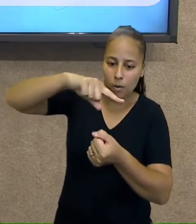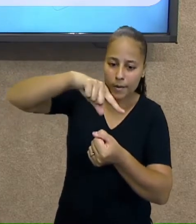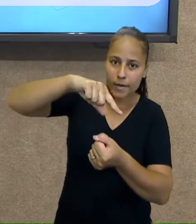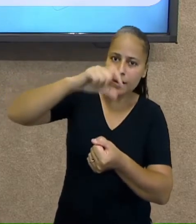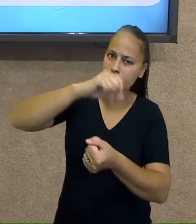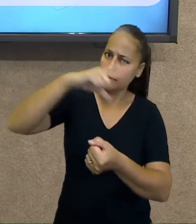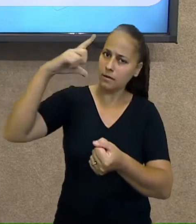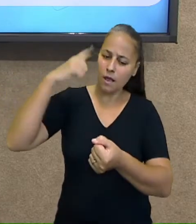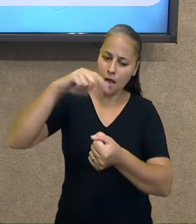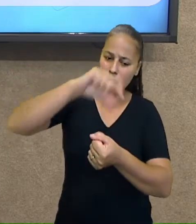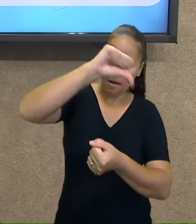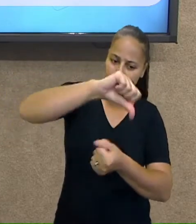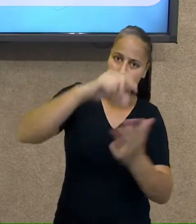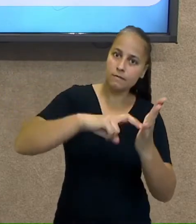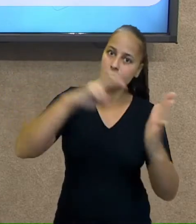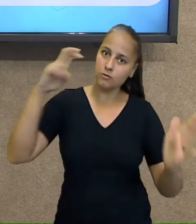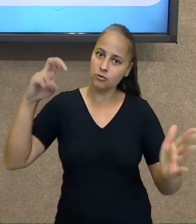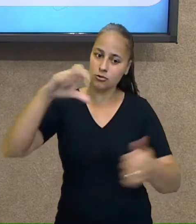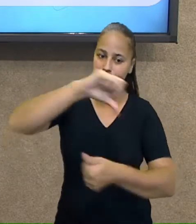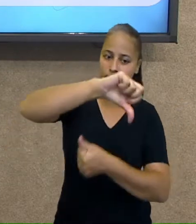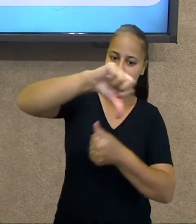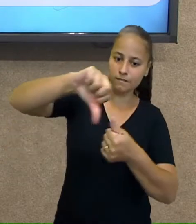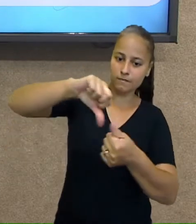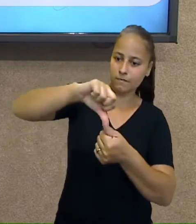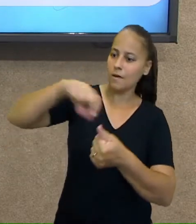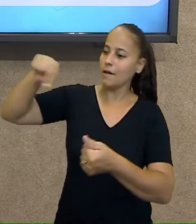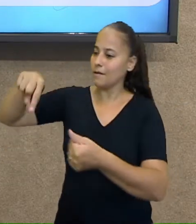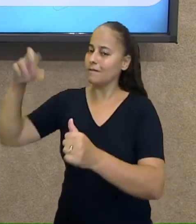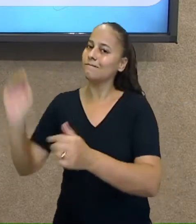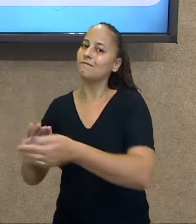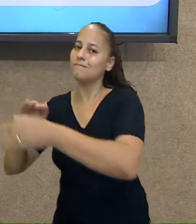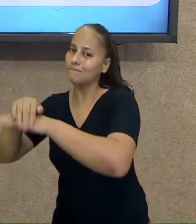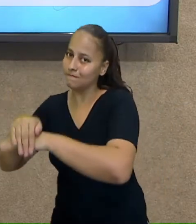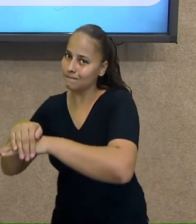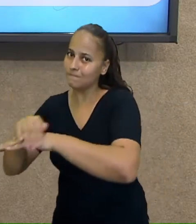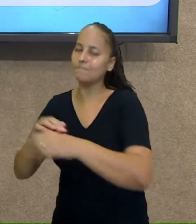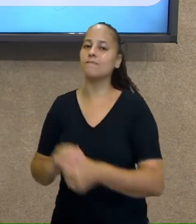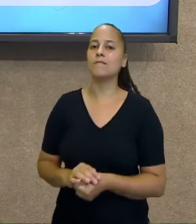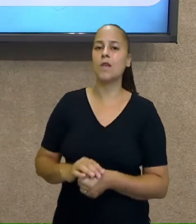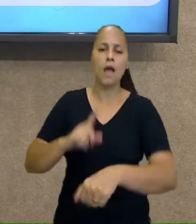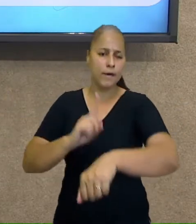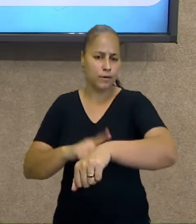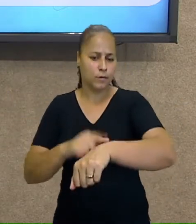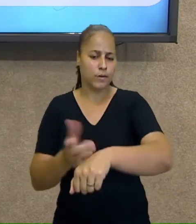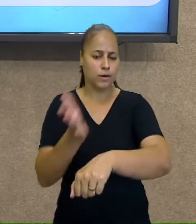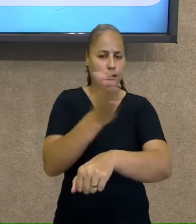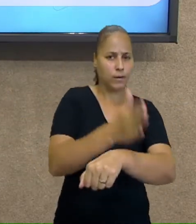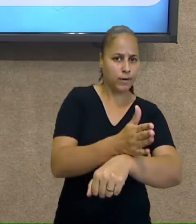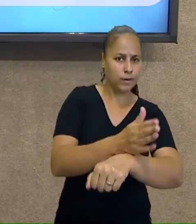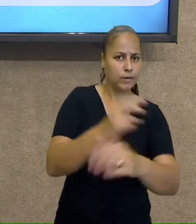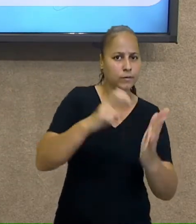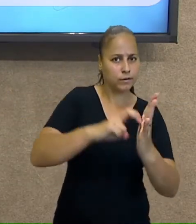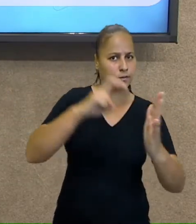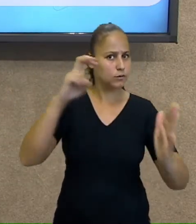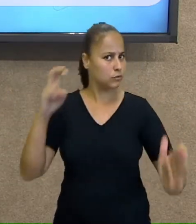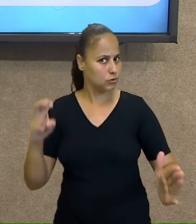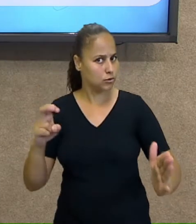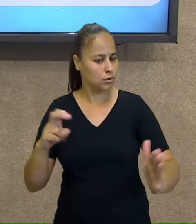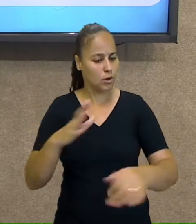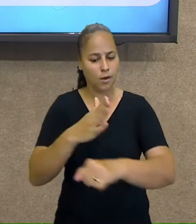o Sol, o reflexo do Sol vai batendo. Então, vai ter um horário dessas